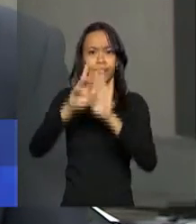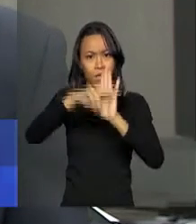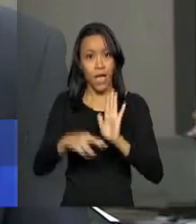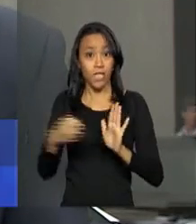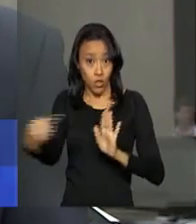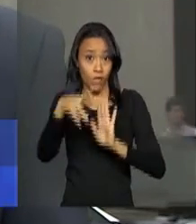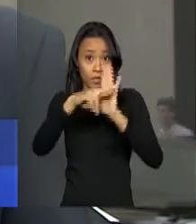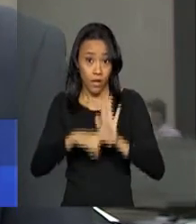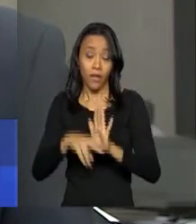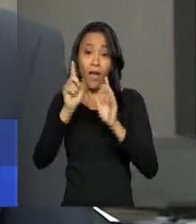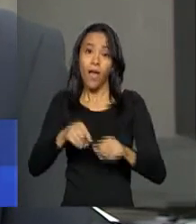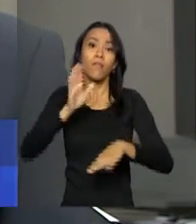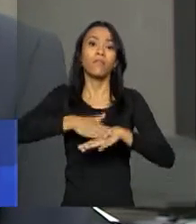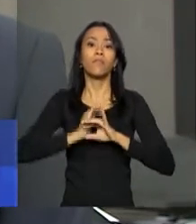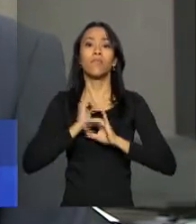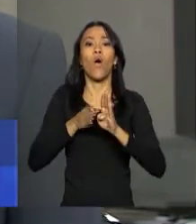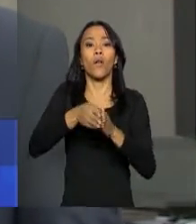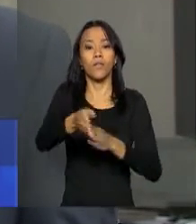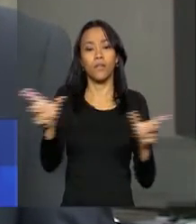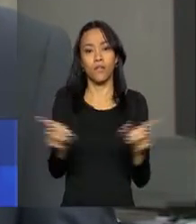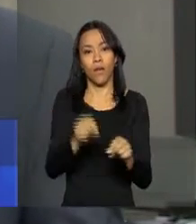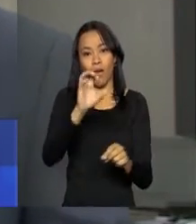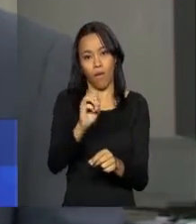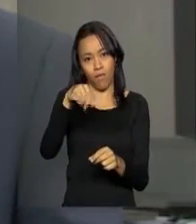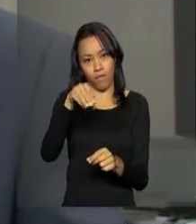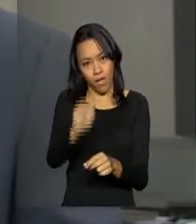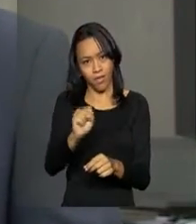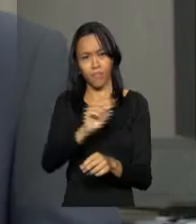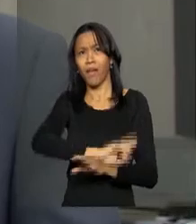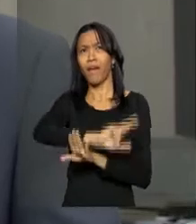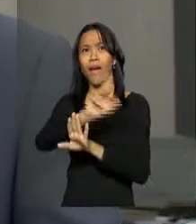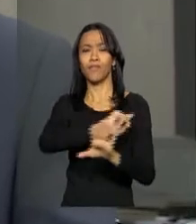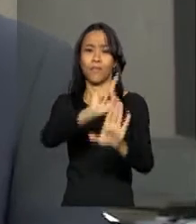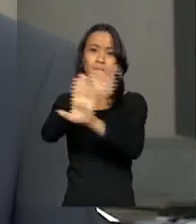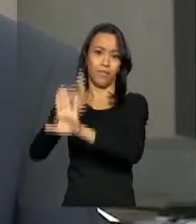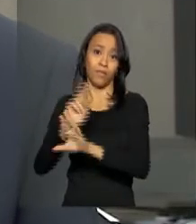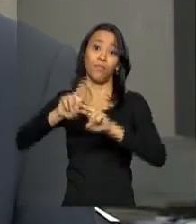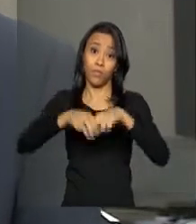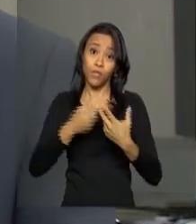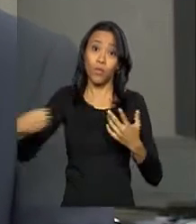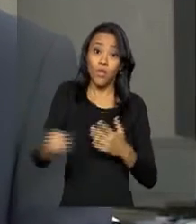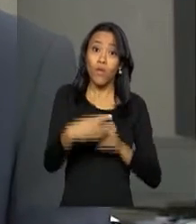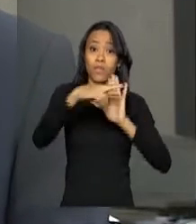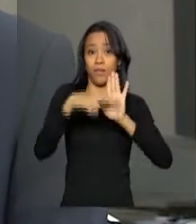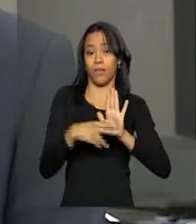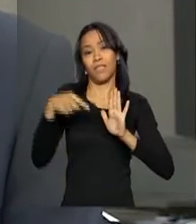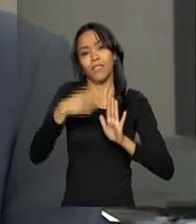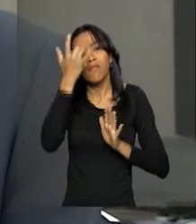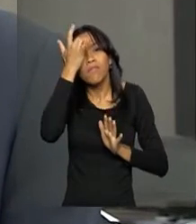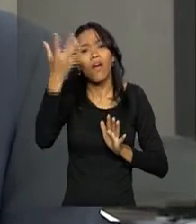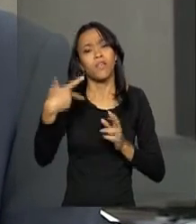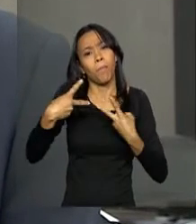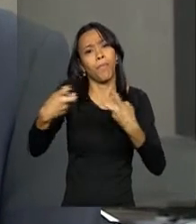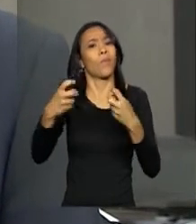recomendação da Organização Mundial da Saúde para todos os países. Por isso, com a adoção dos novos parâmetros, também vai ficar mais